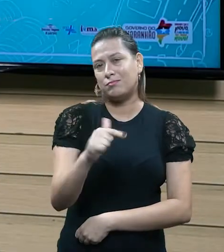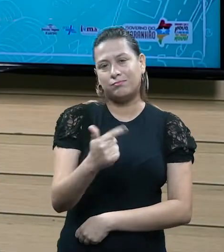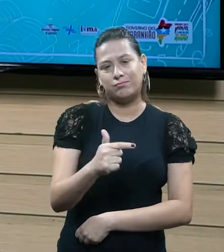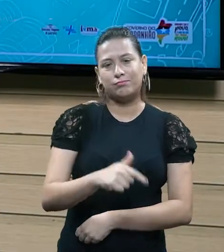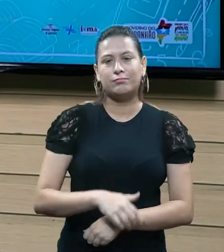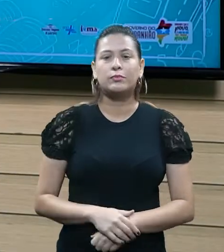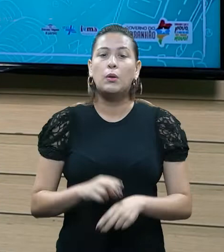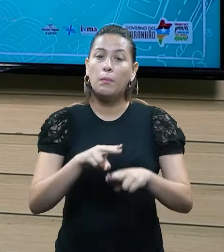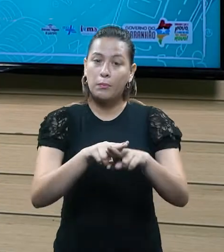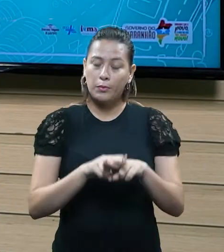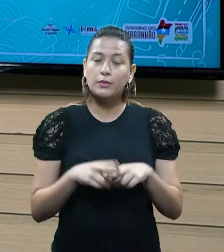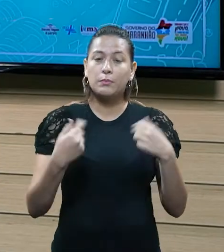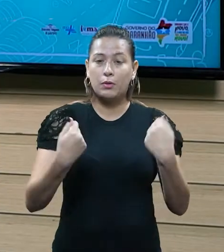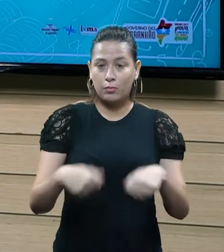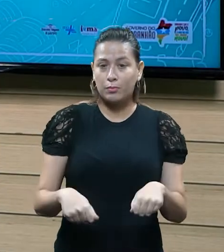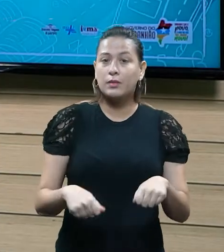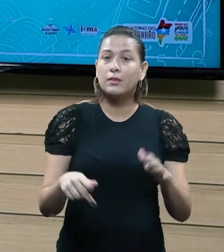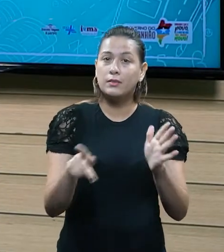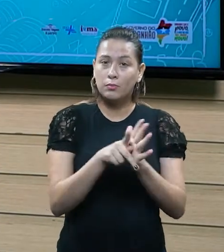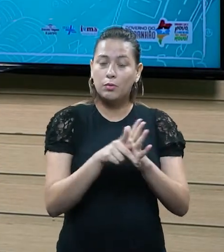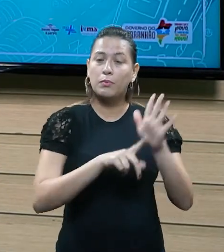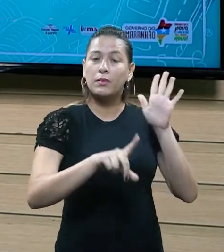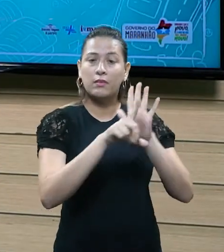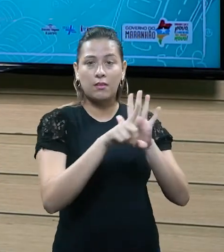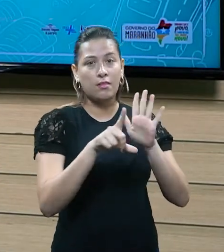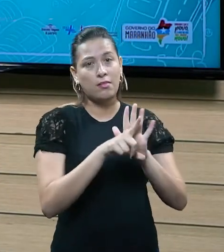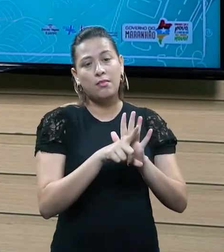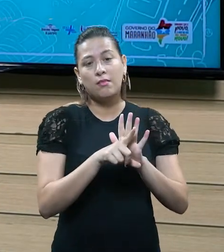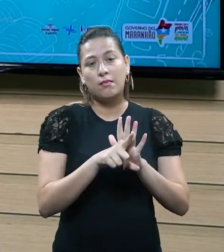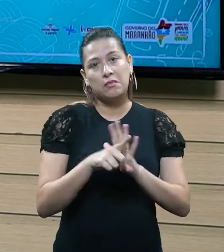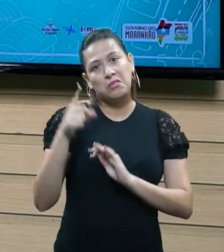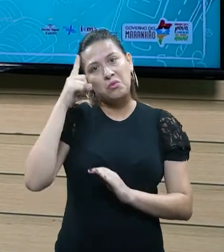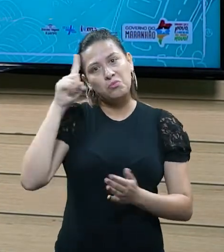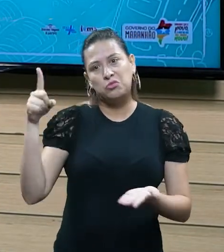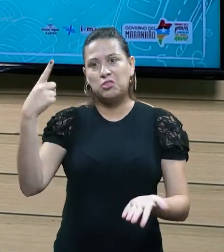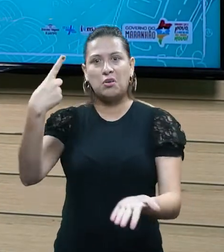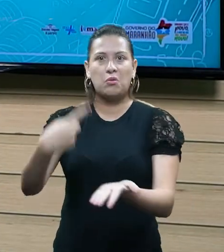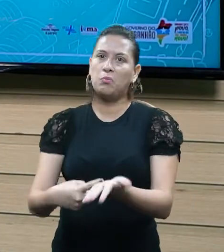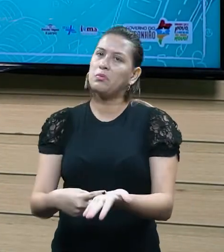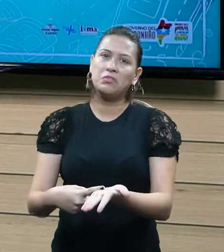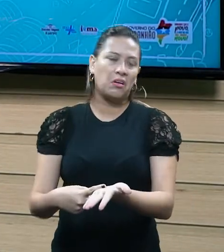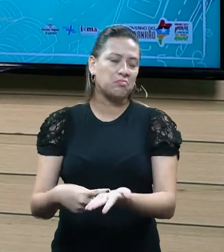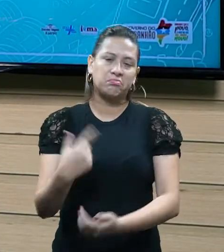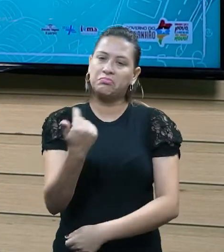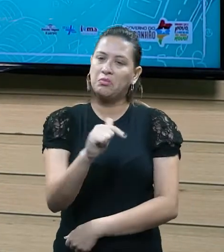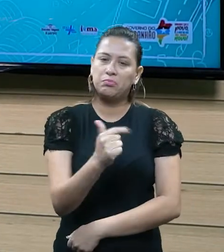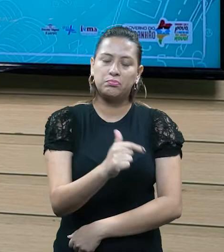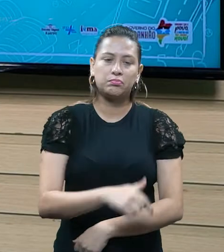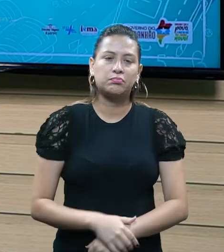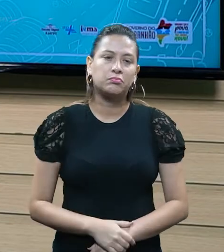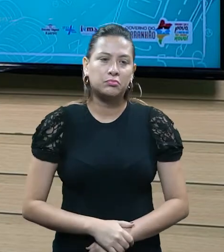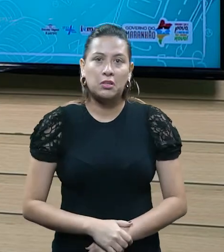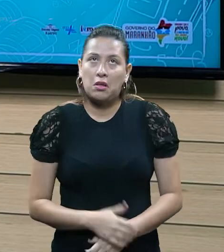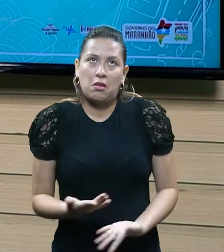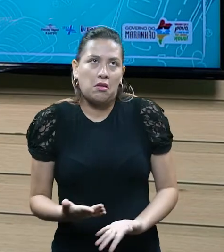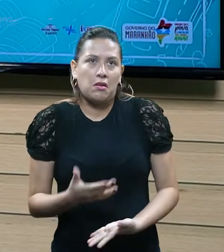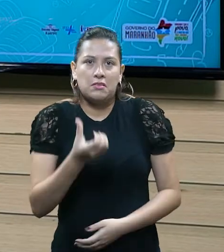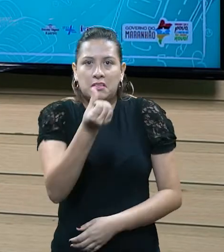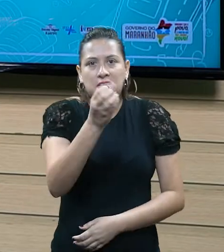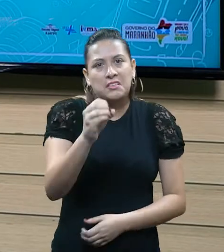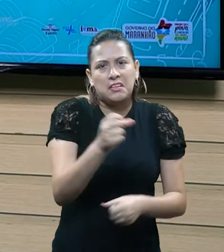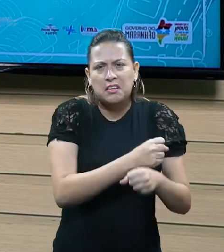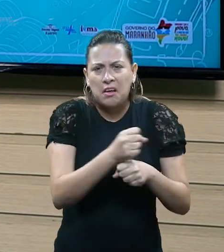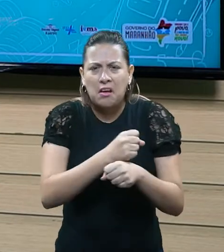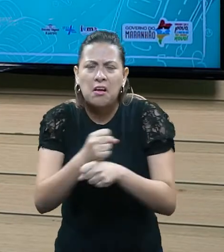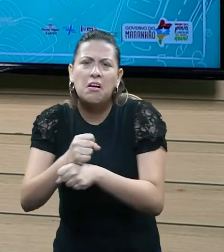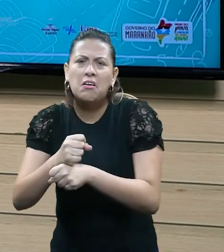Então, por ser uma competência legislativa, não há um prazo estipulado para essa ser exercida, ou seja, daqui a 60 anos, daqui